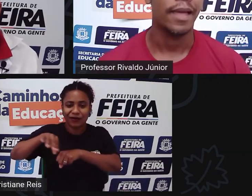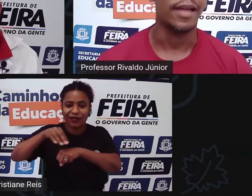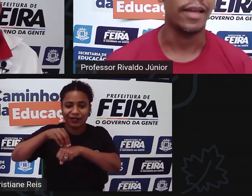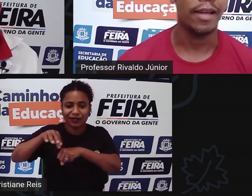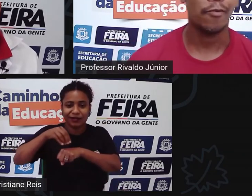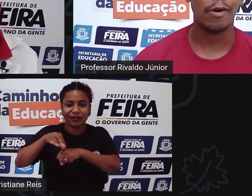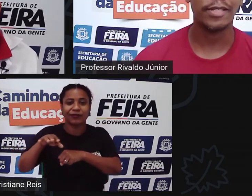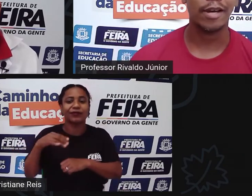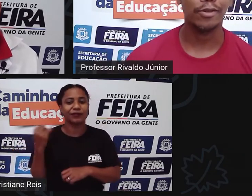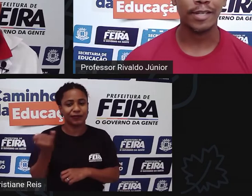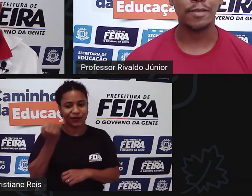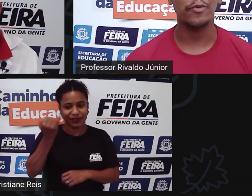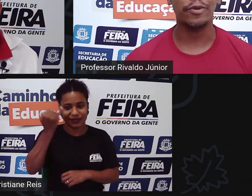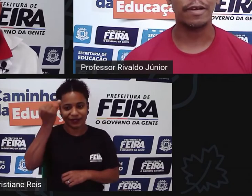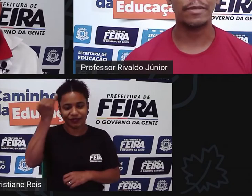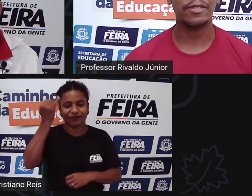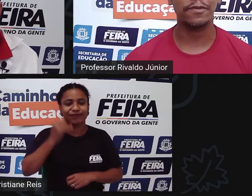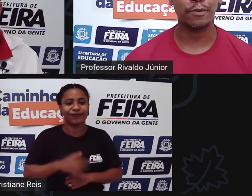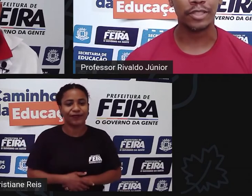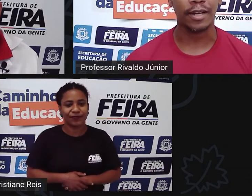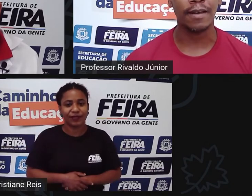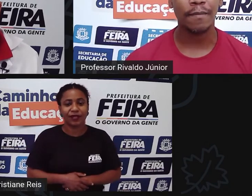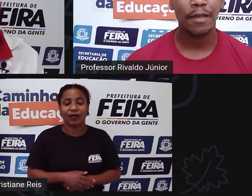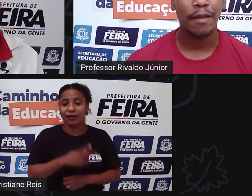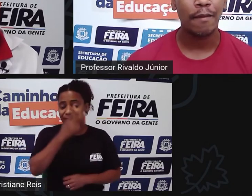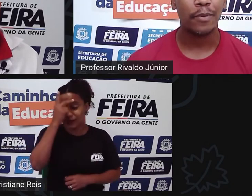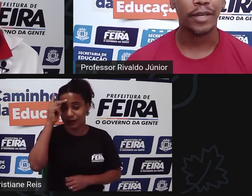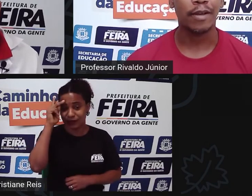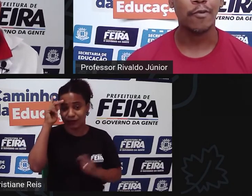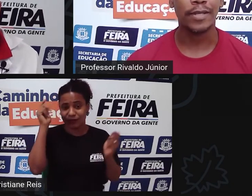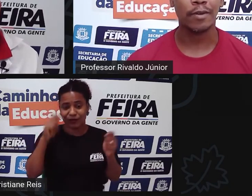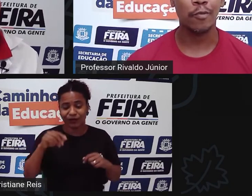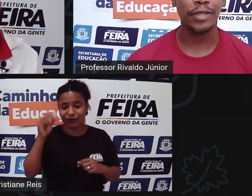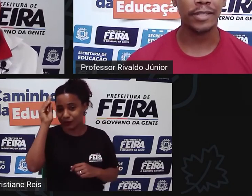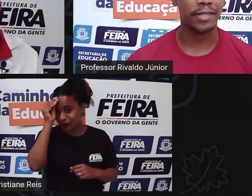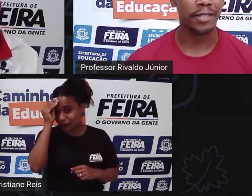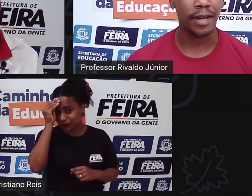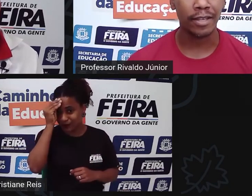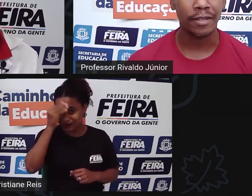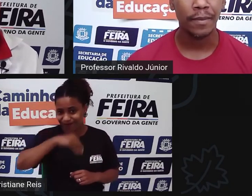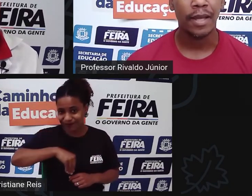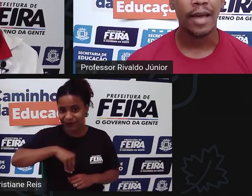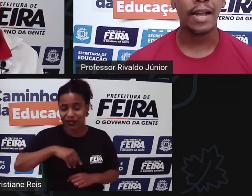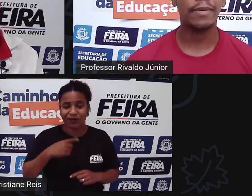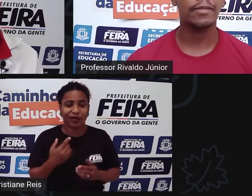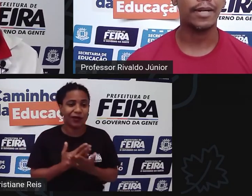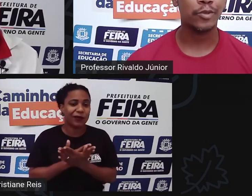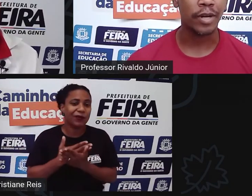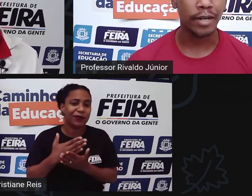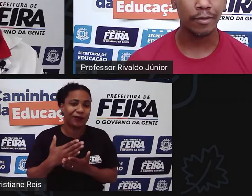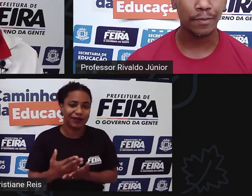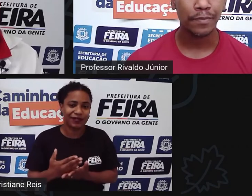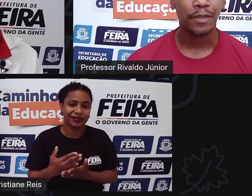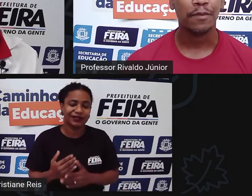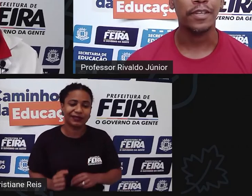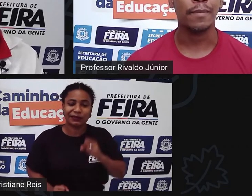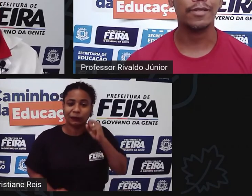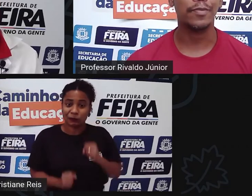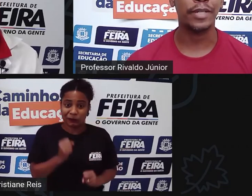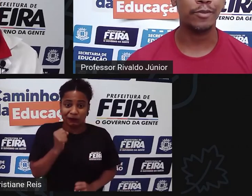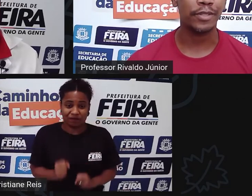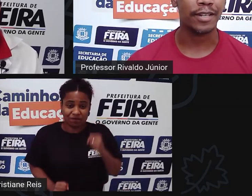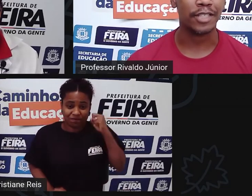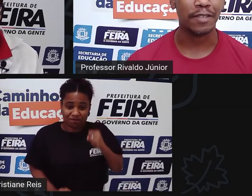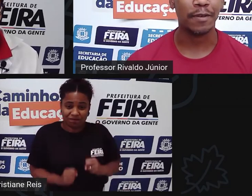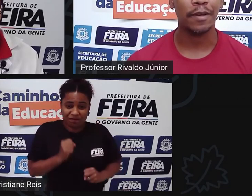uma coisa que acontece muito é a pessoa se frustrar porque ela começa com muita intensidade acaba se machucando fica